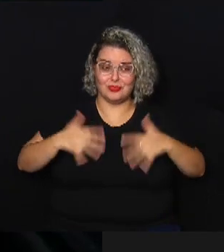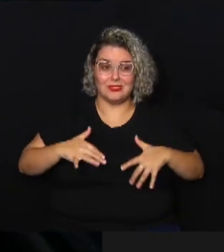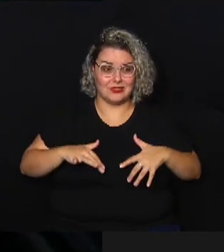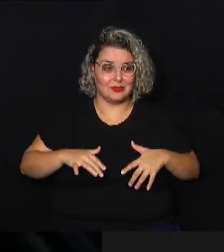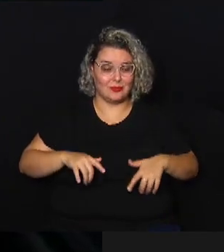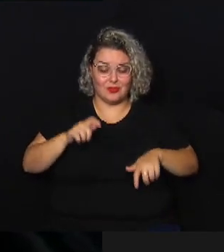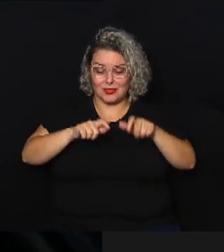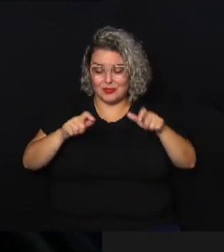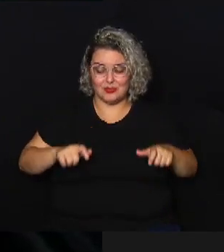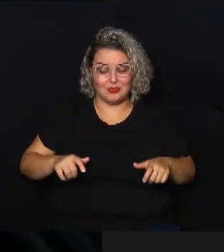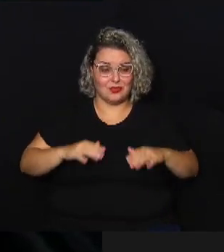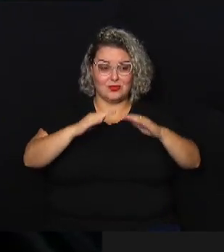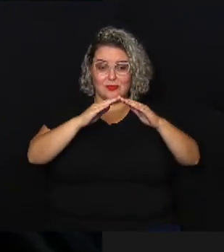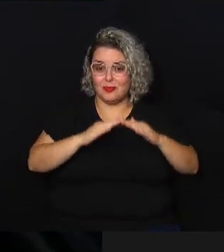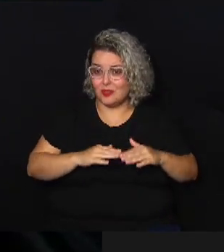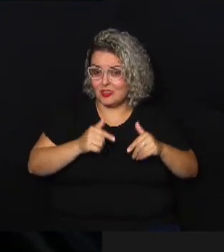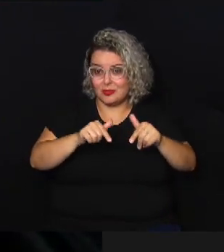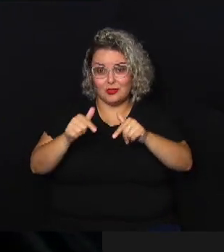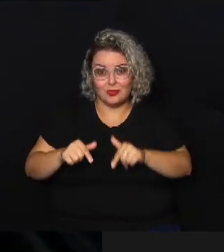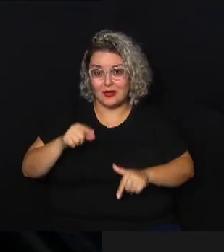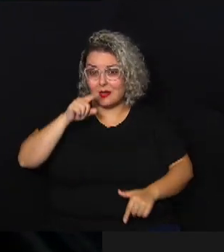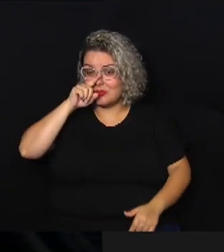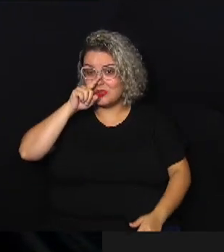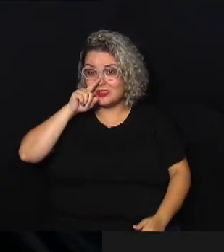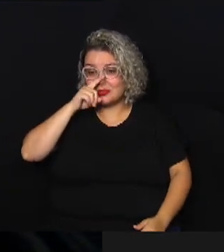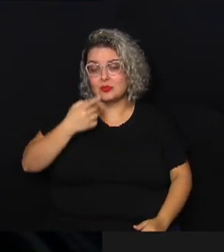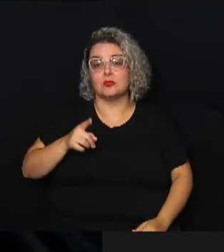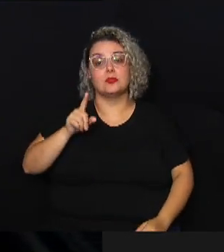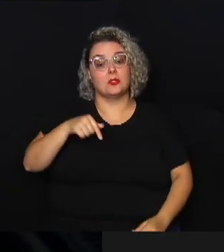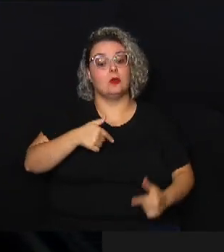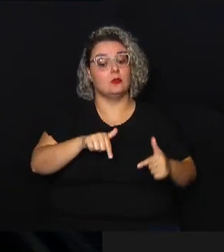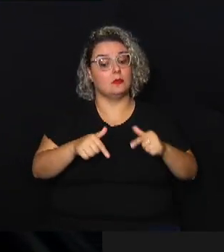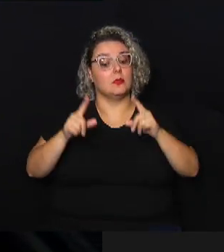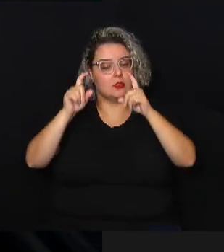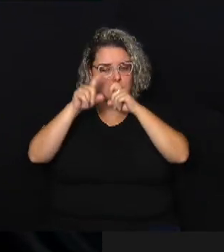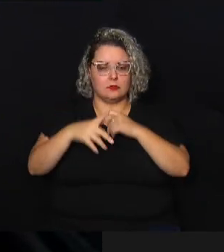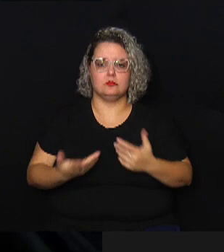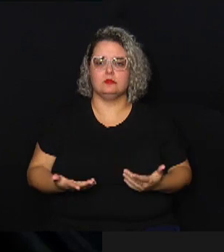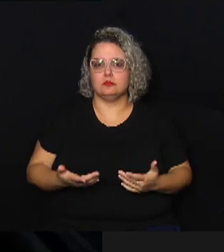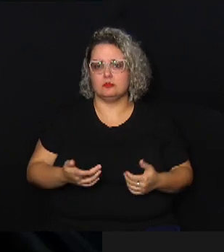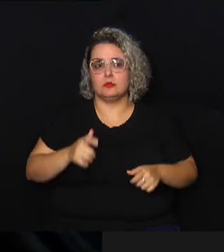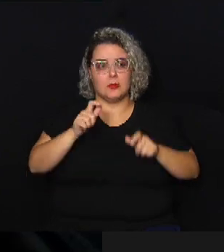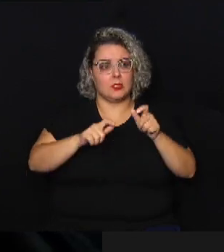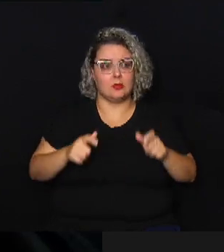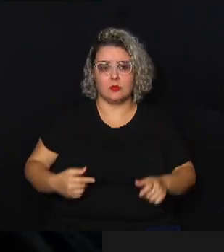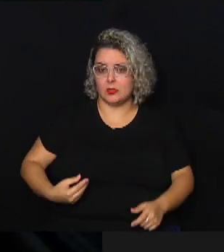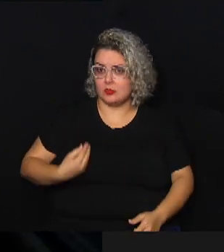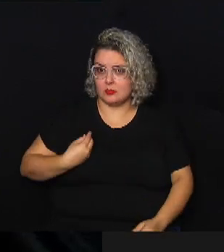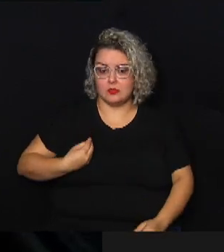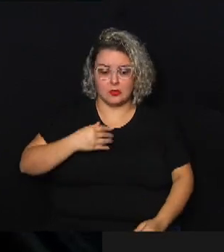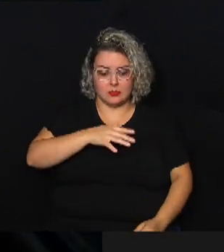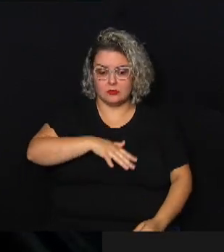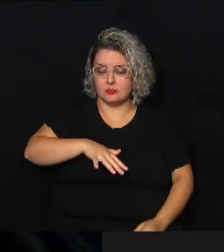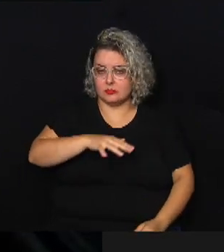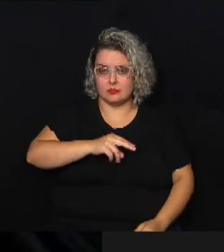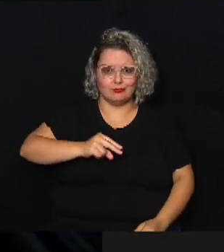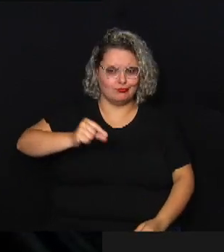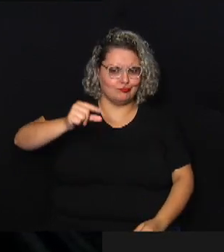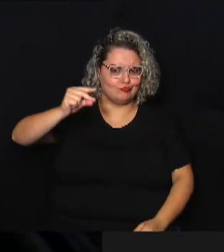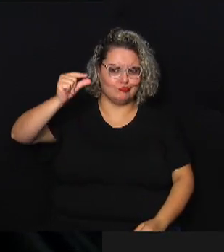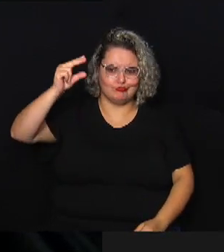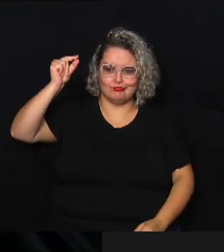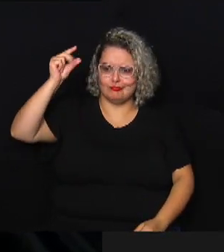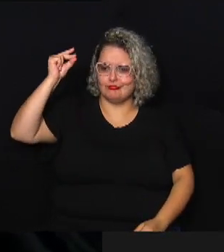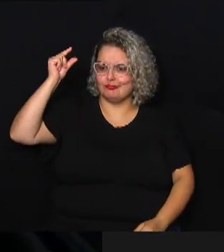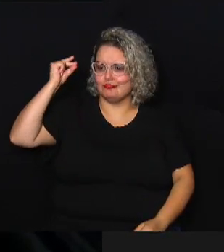então é um trabalho que é um desafio até porque essas pessoas já estão vivendo nessas áreas e elas não têm